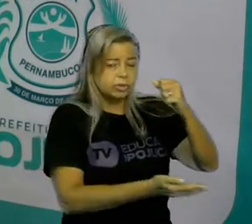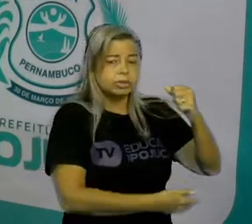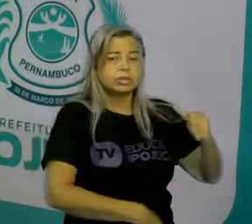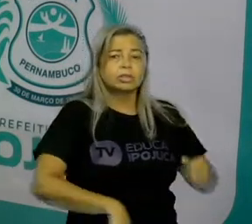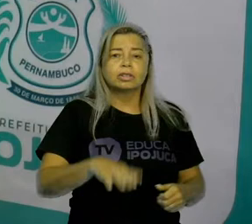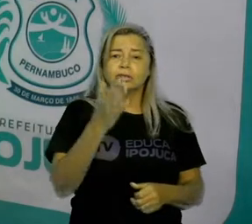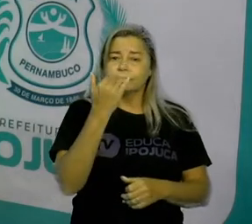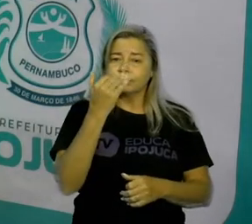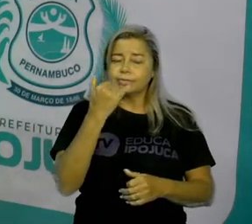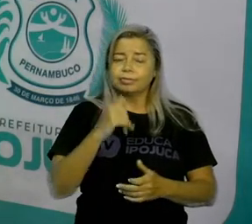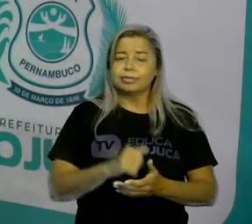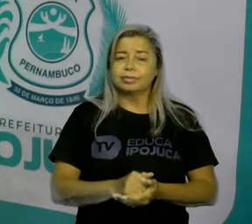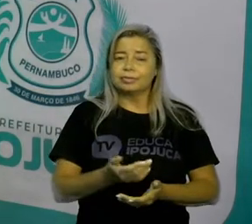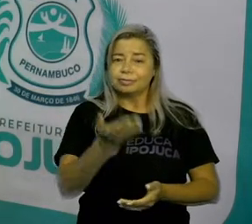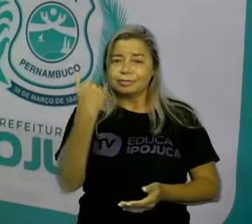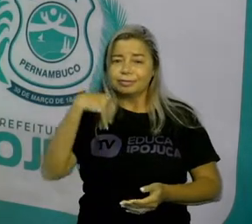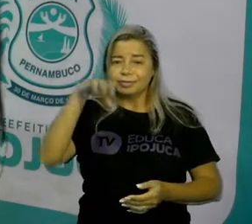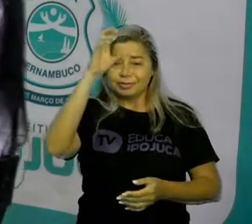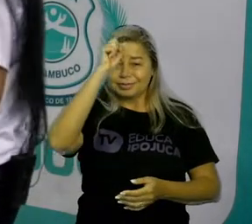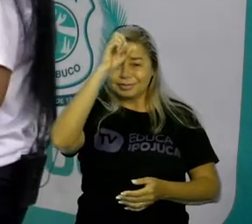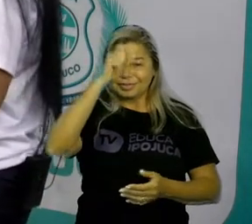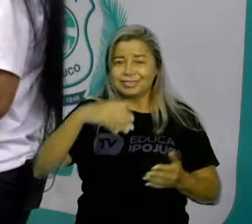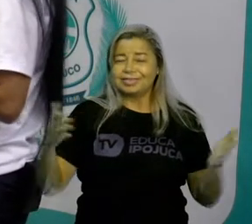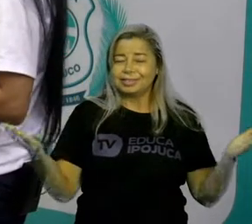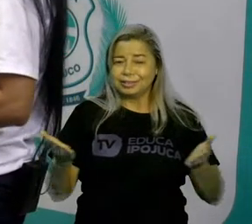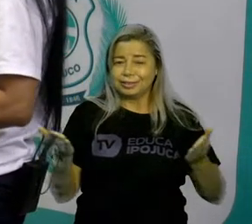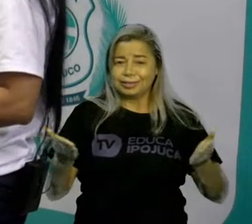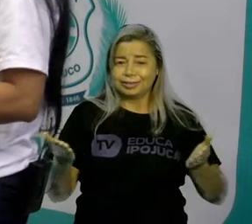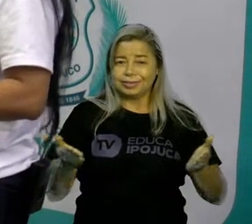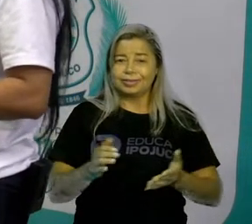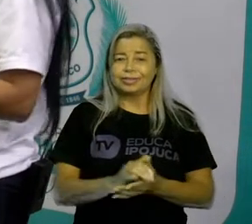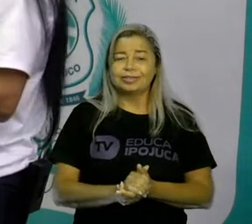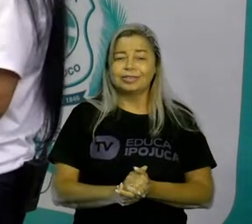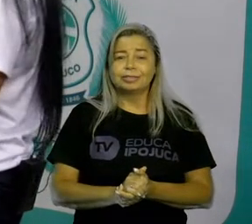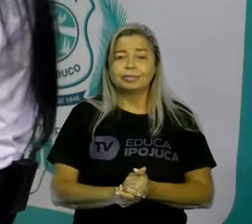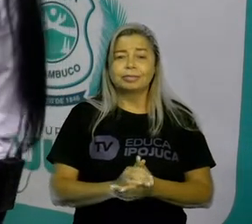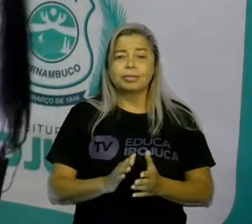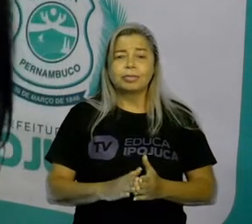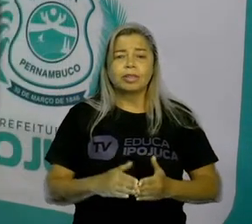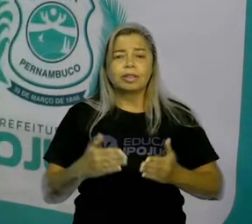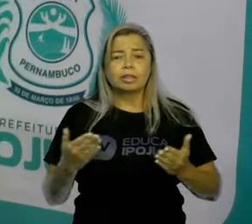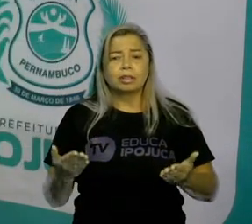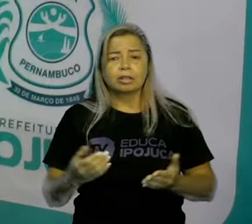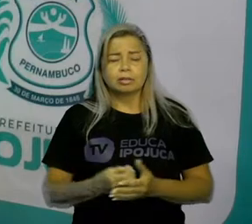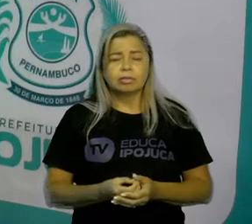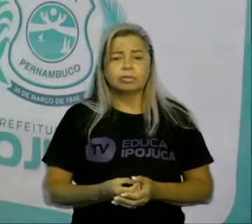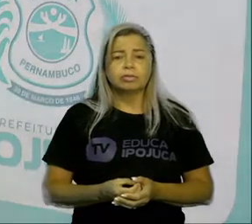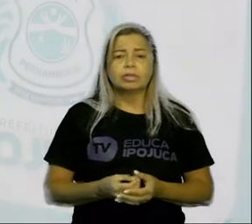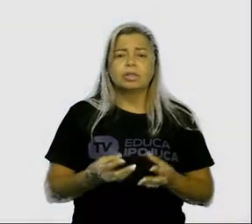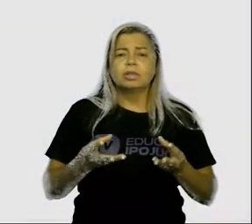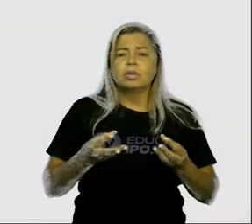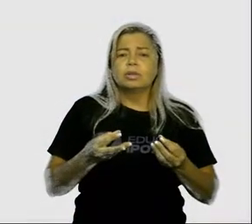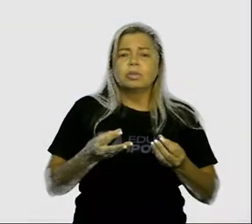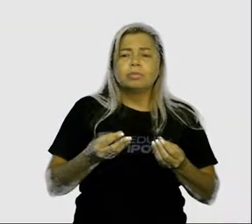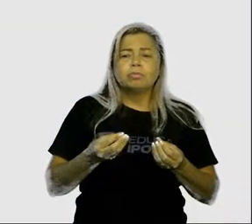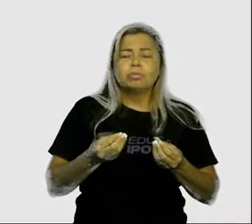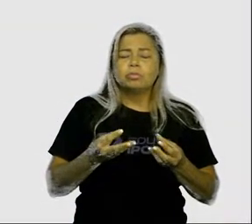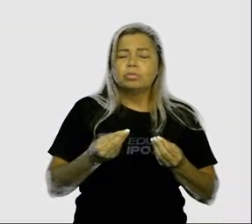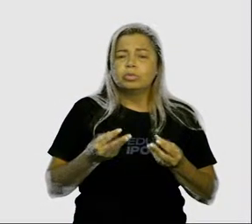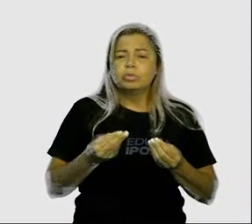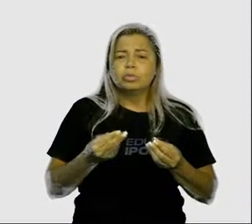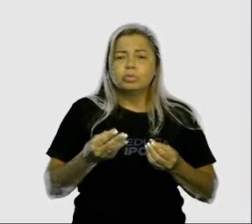aprender hoje? Durante milhares de anos, os grupos humanos tiveram que se